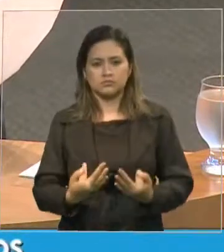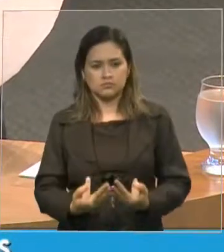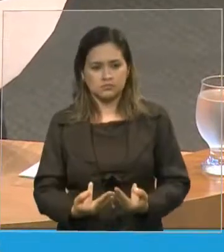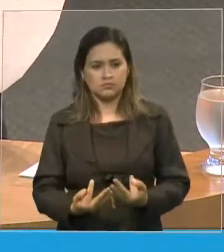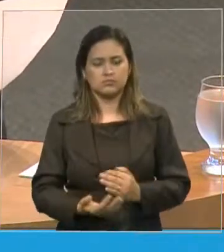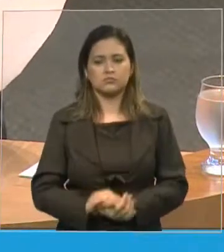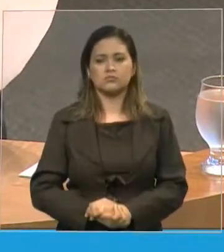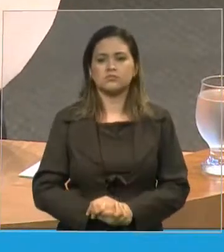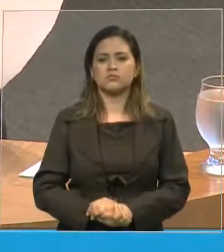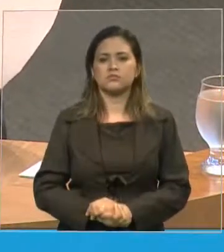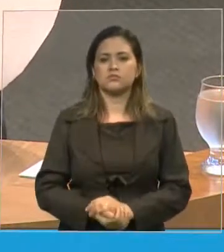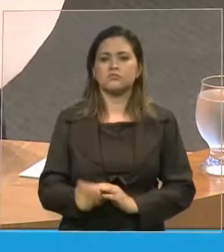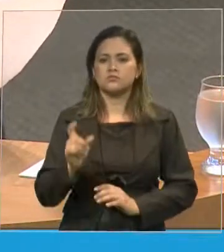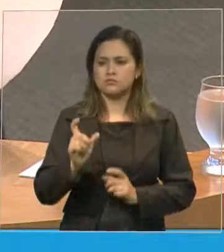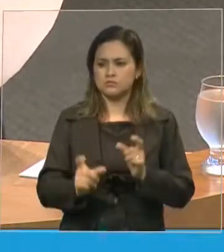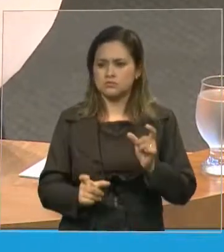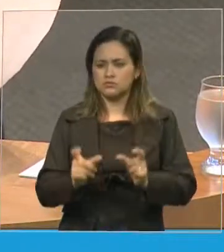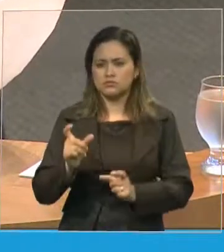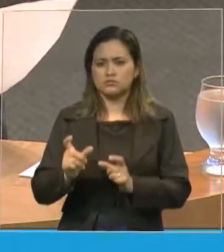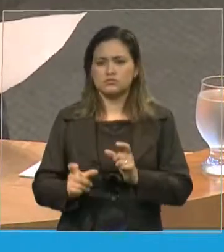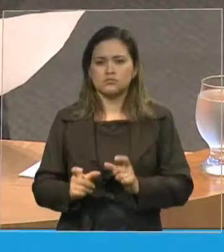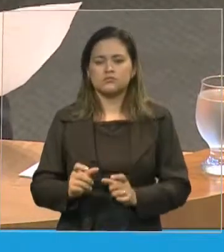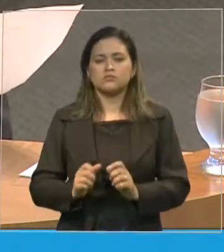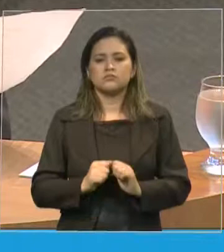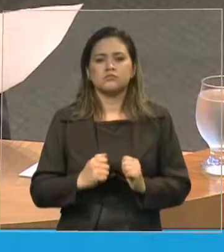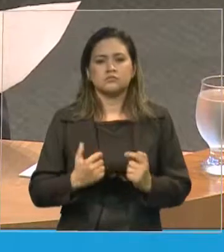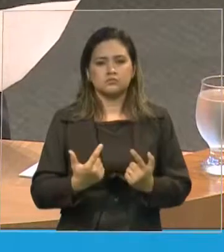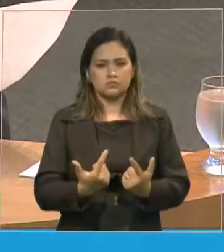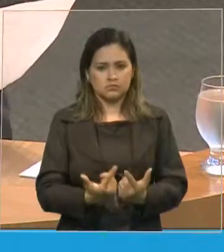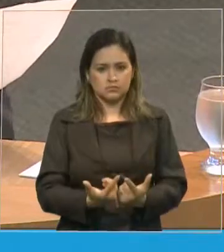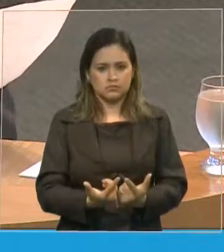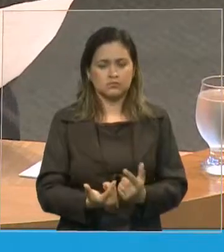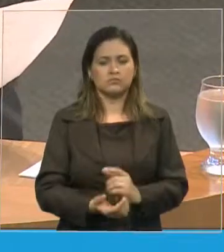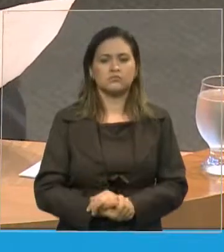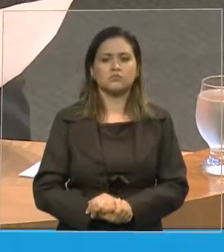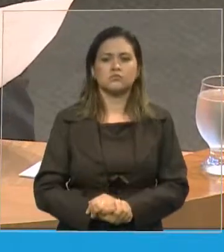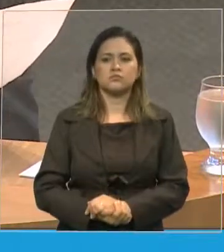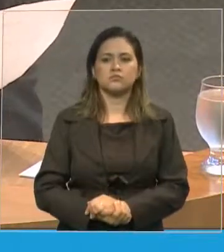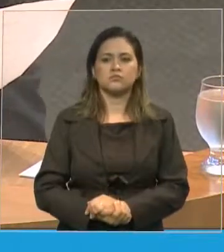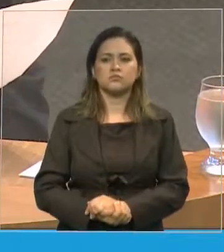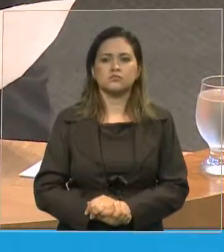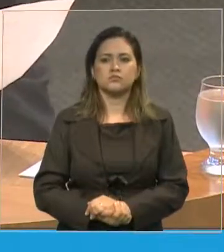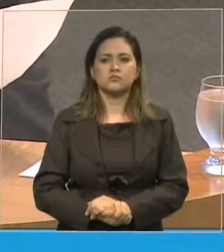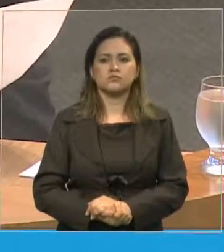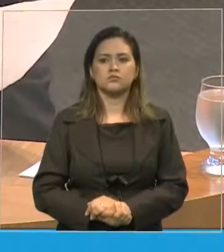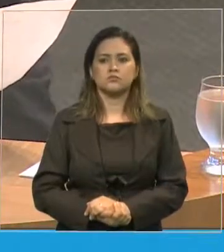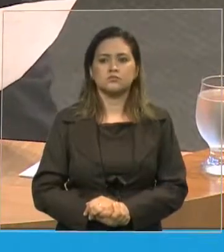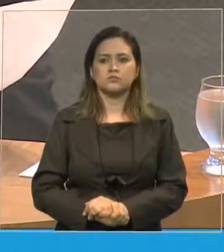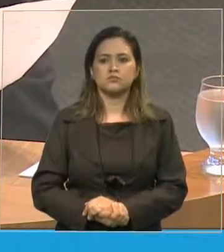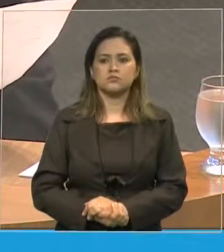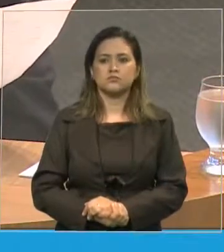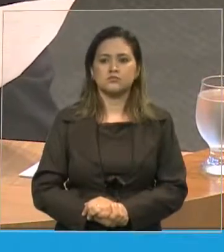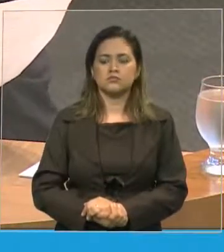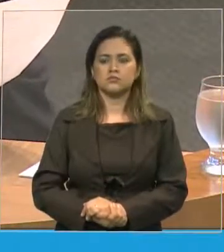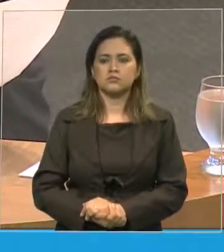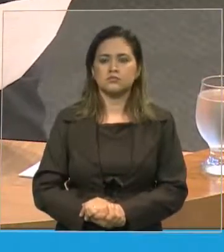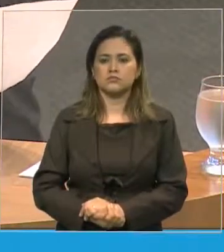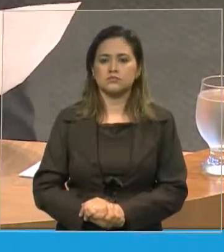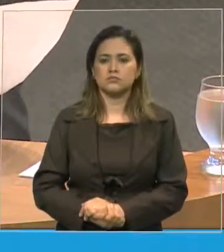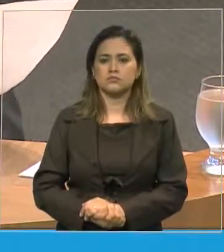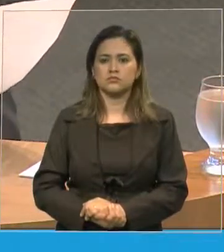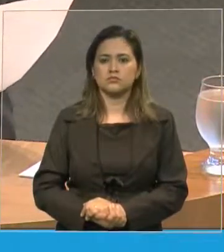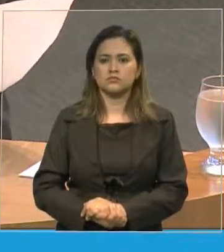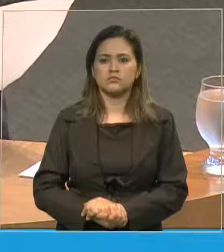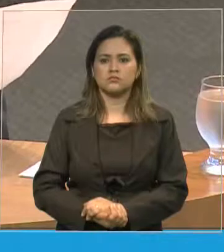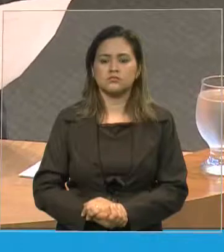membros e congregados da Assembleia de Deus, eu quero nominá-la até, talvez pela primeira vez, não